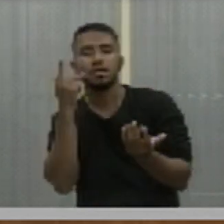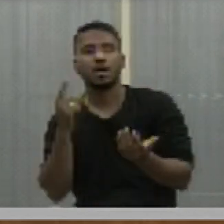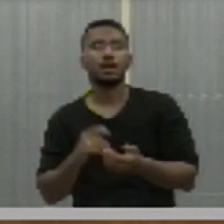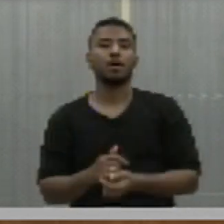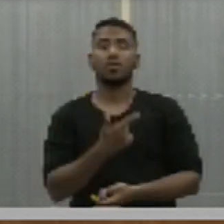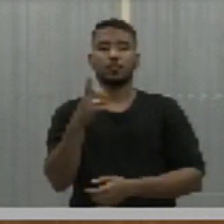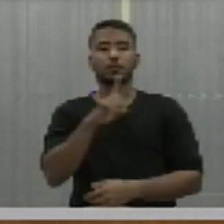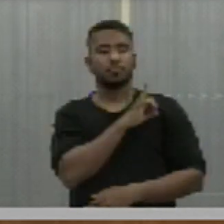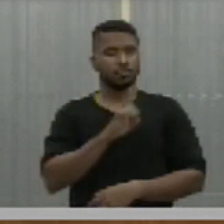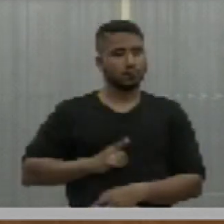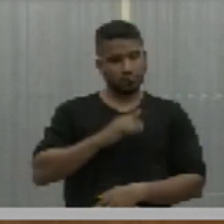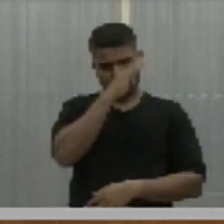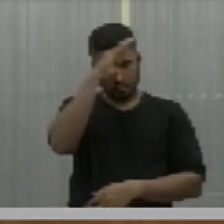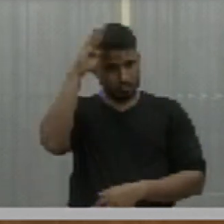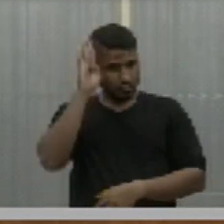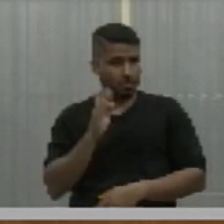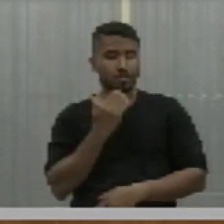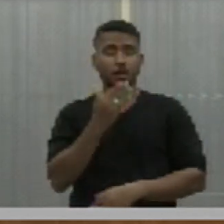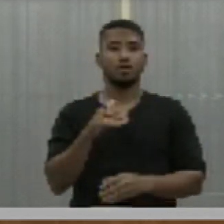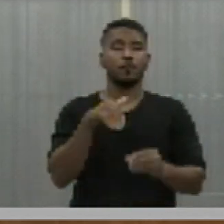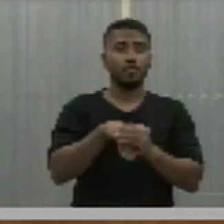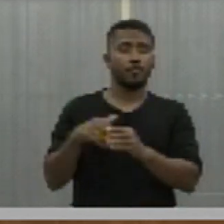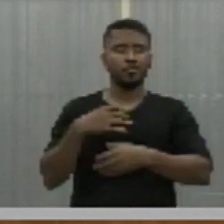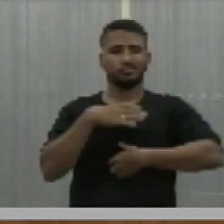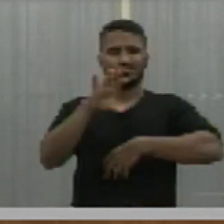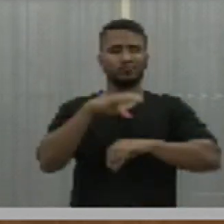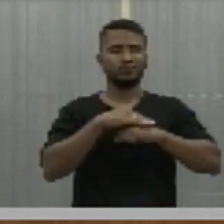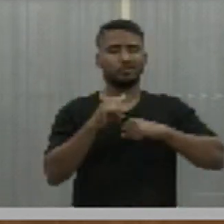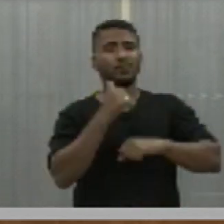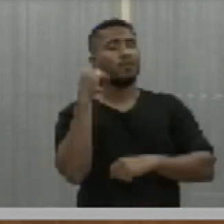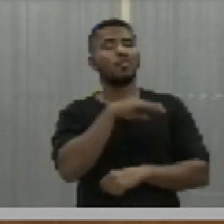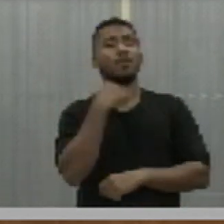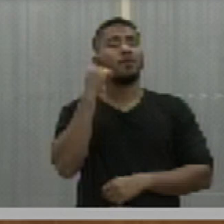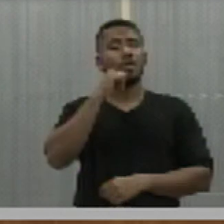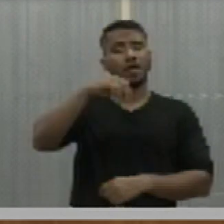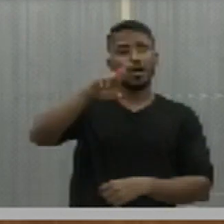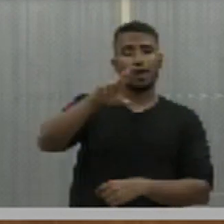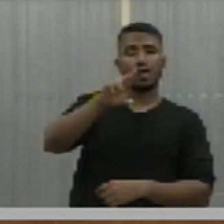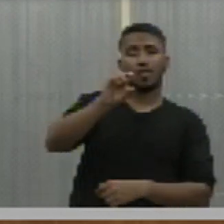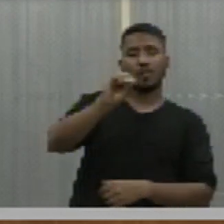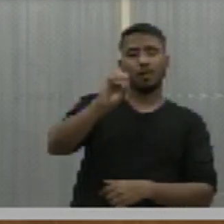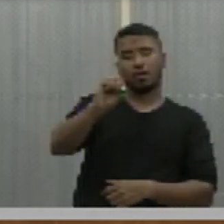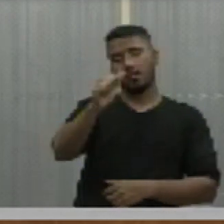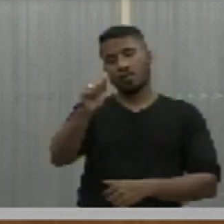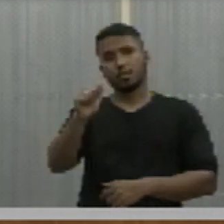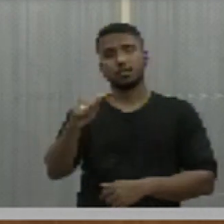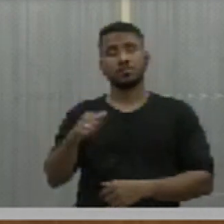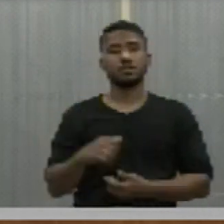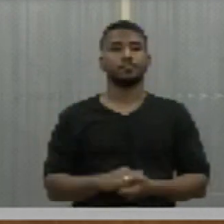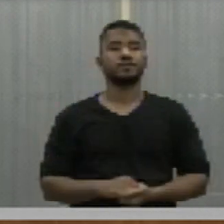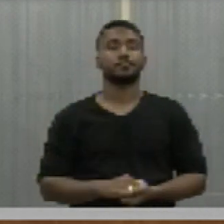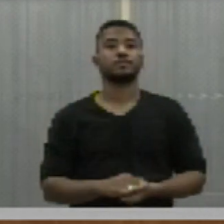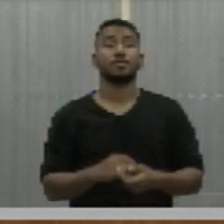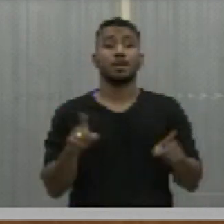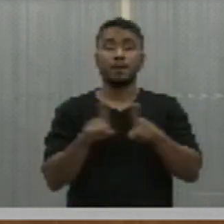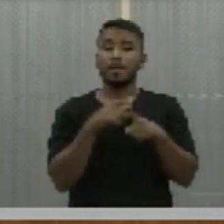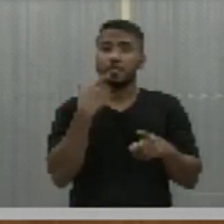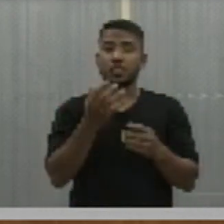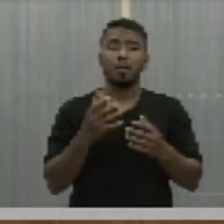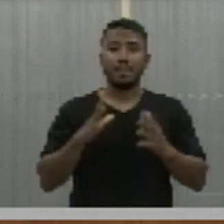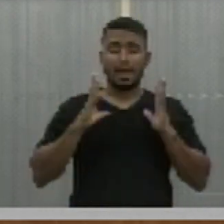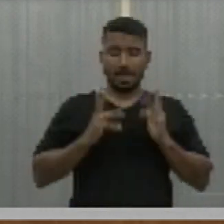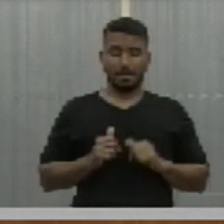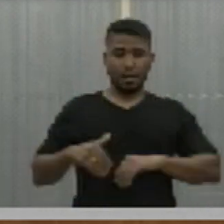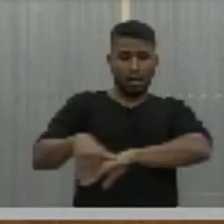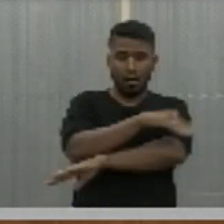do Firmino, os quais solicita o envio de voto pesar pelo falecimento de Rosa de Castro Macedo e serviço de capim e limpeza na rua José Ulisses